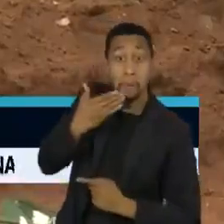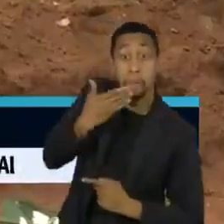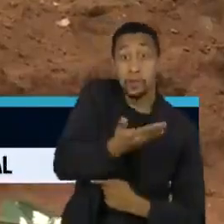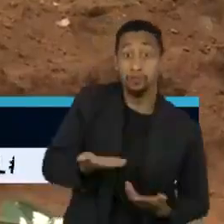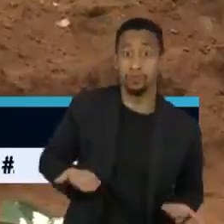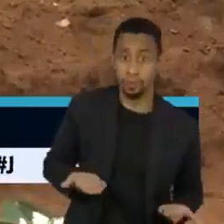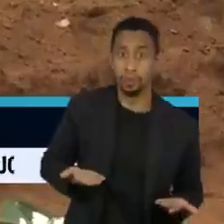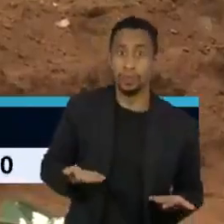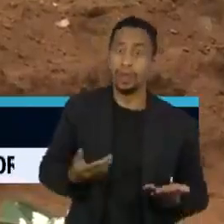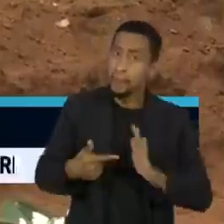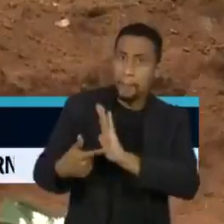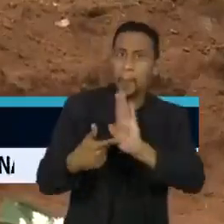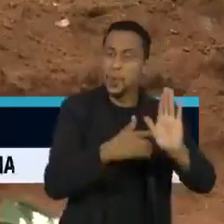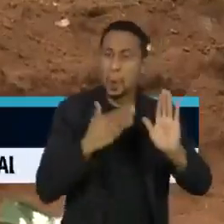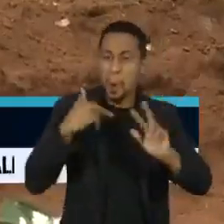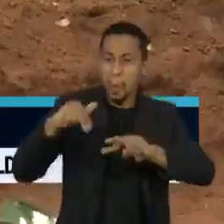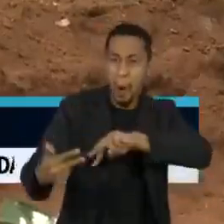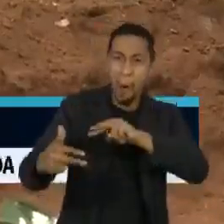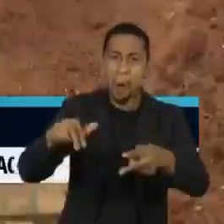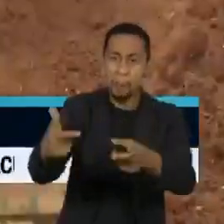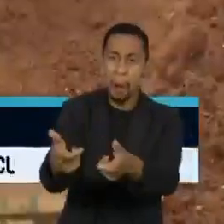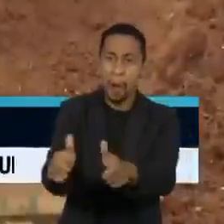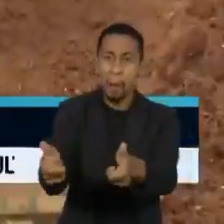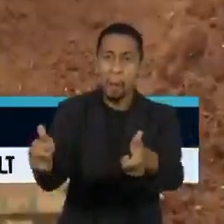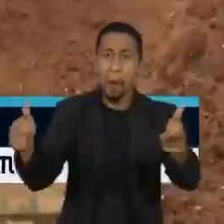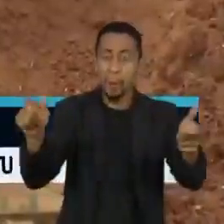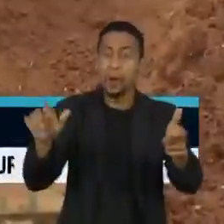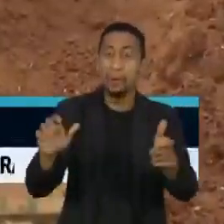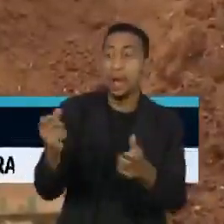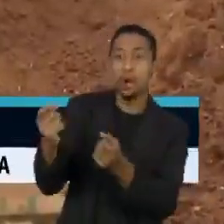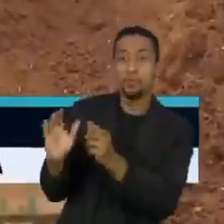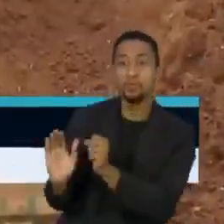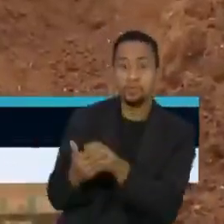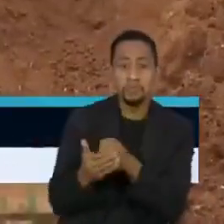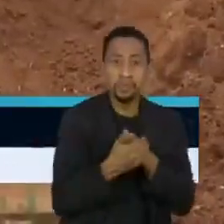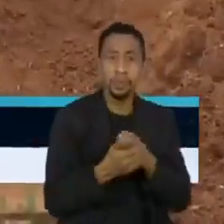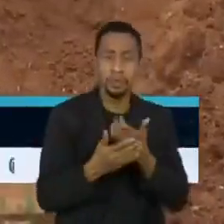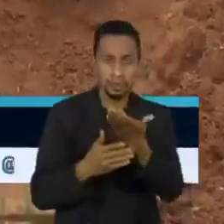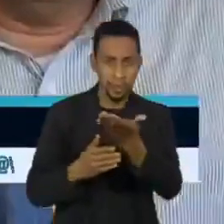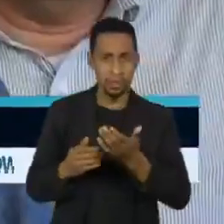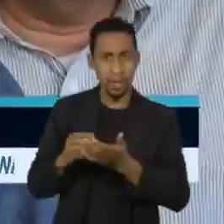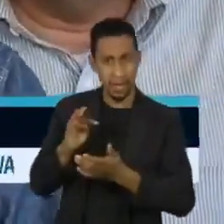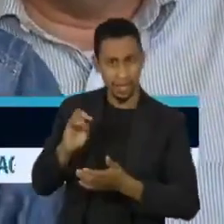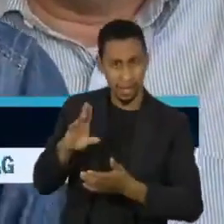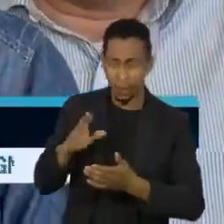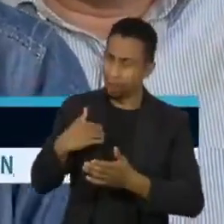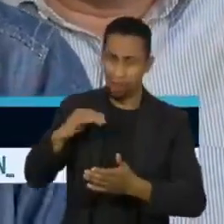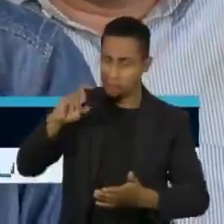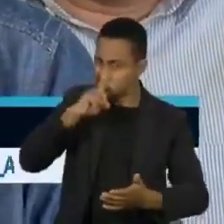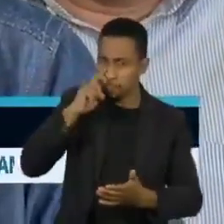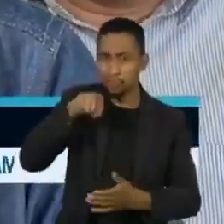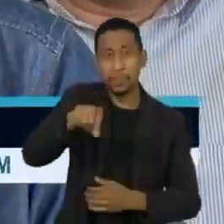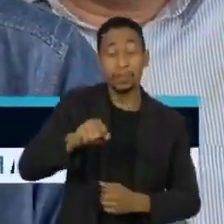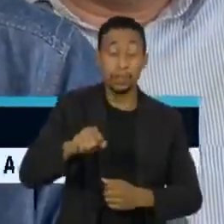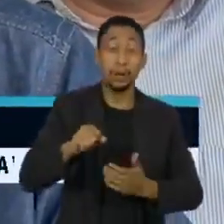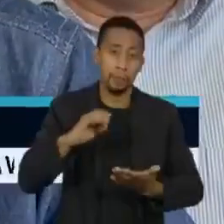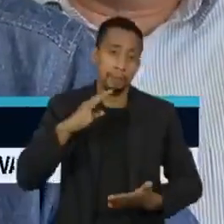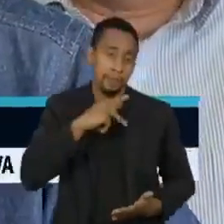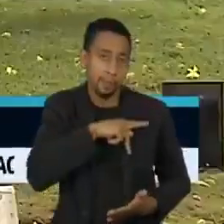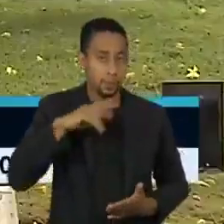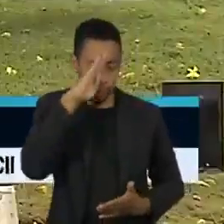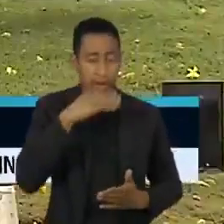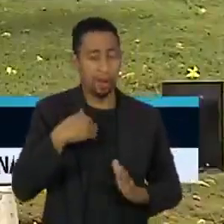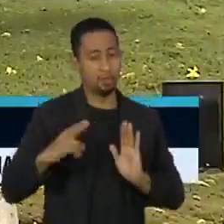supernotificação de mortes por covid-19 no Brasil. O tribunal desmentiu o dado e o presidente admitiu o erro da